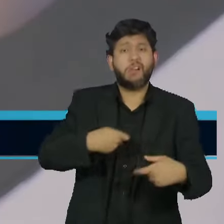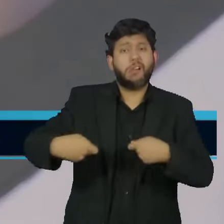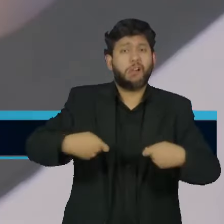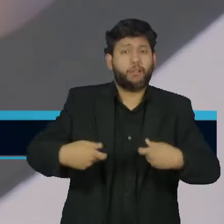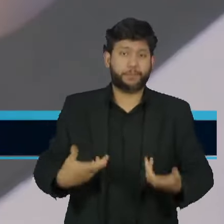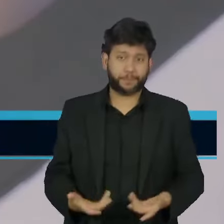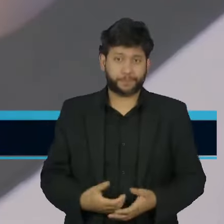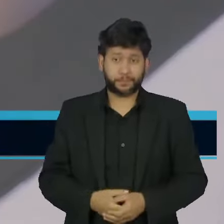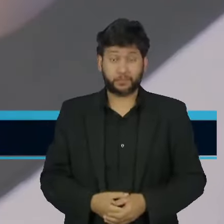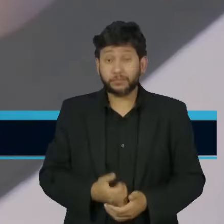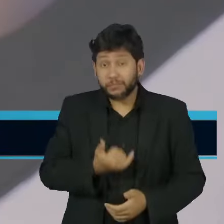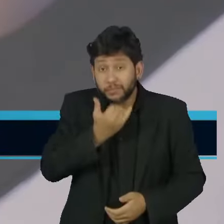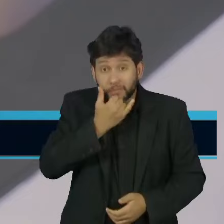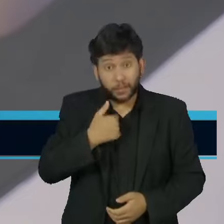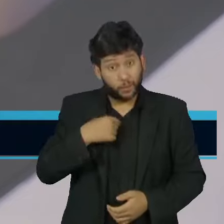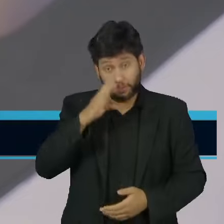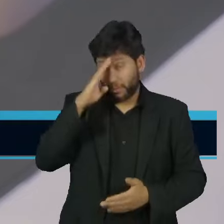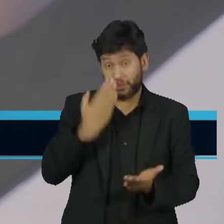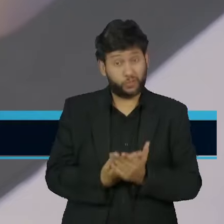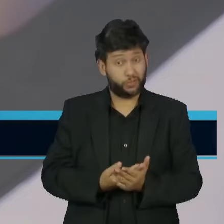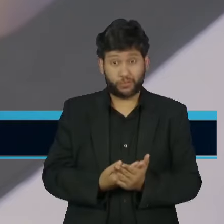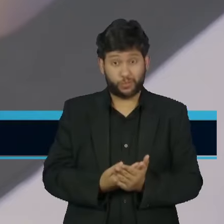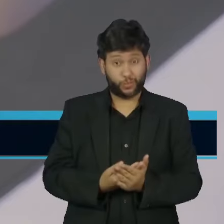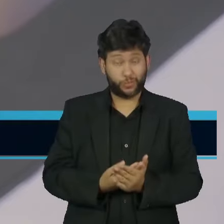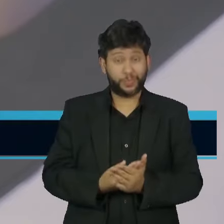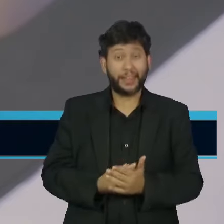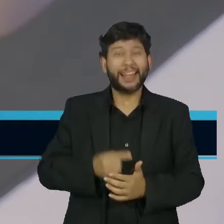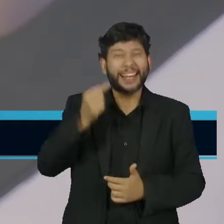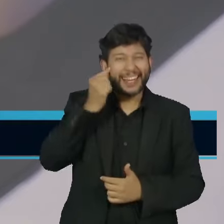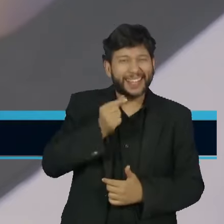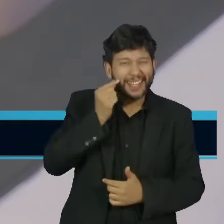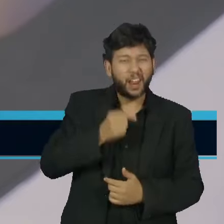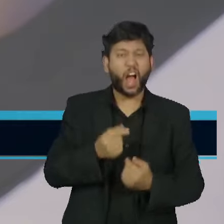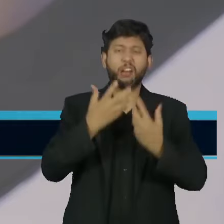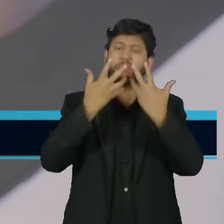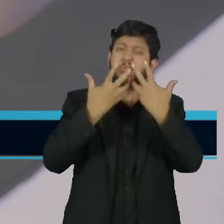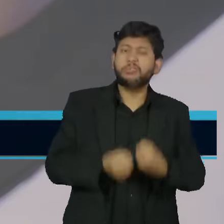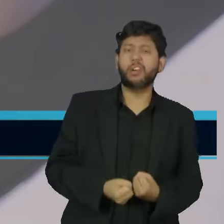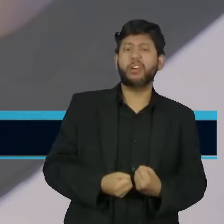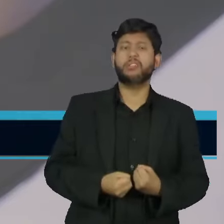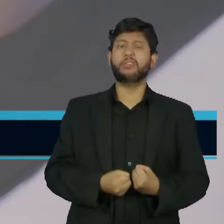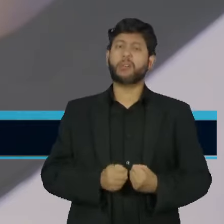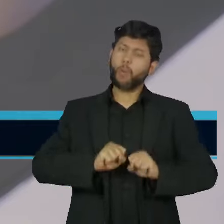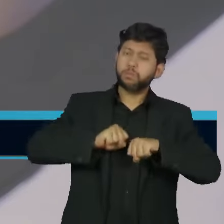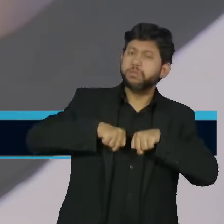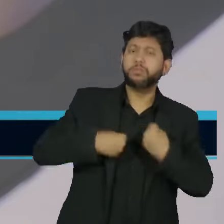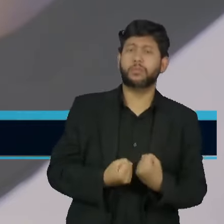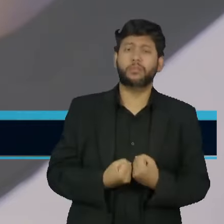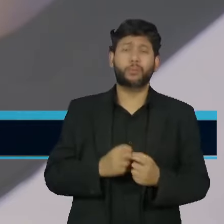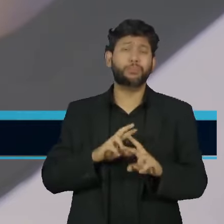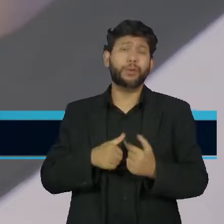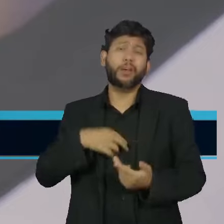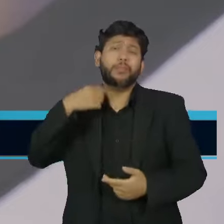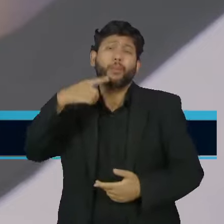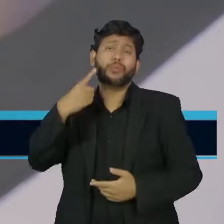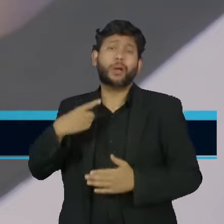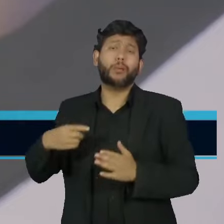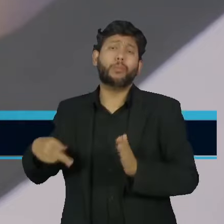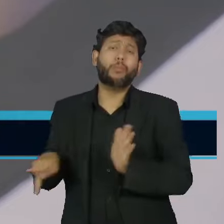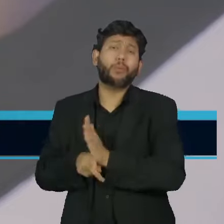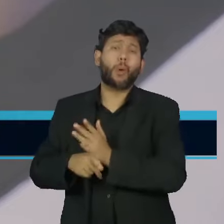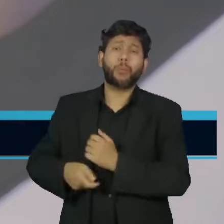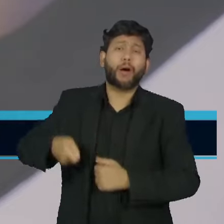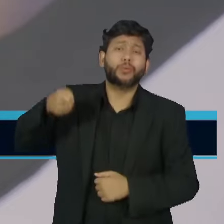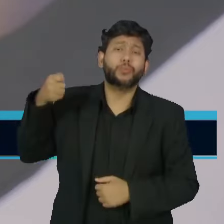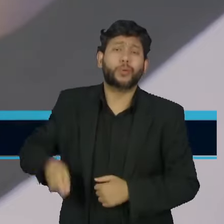Eu não acredito que o Arthur Lira vá comprar uma briga em nome de um deputado da ala mais radical do bolsonarismo. Ele